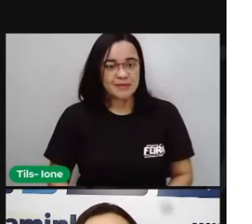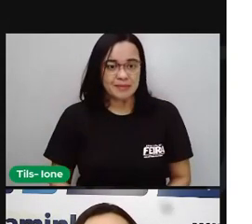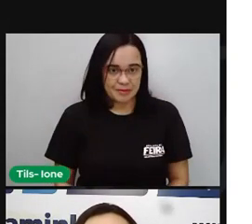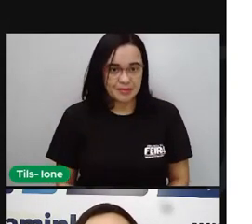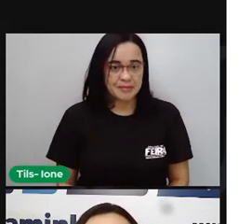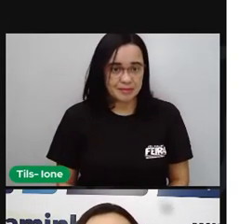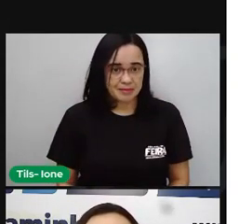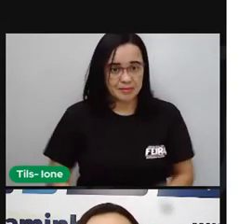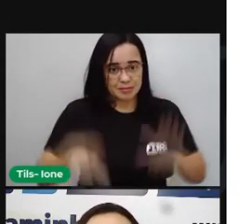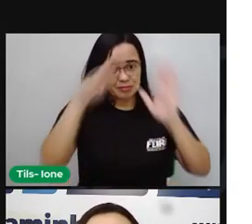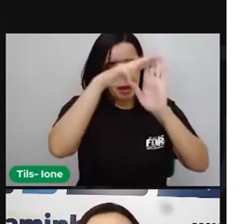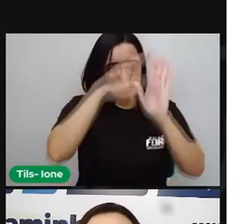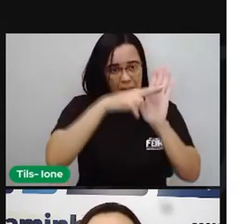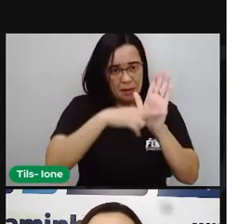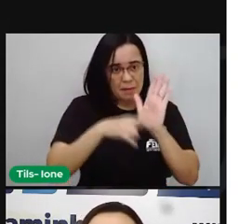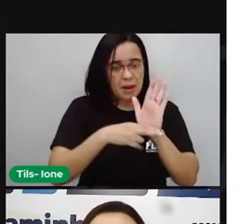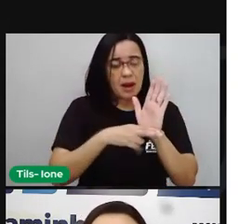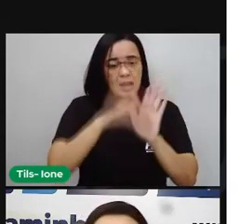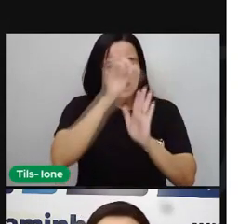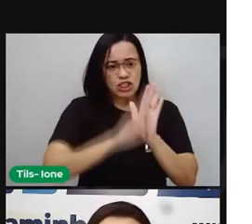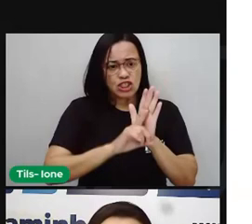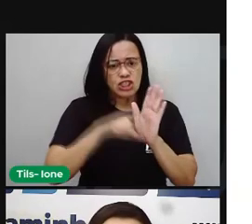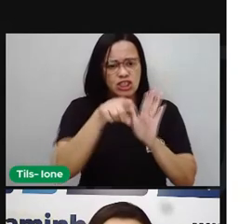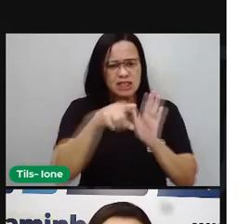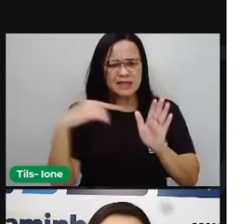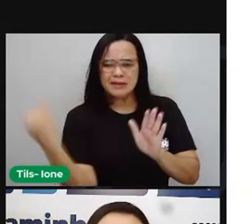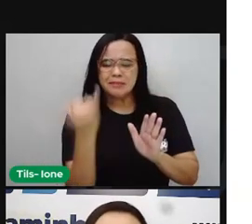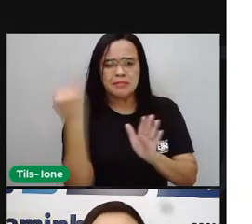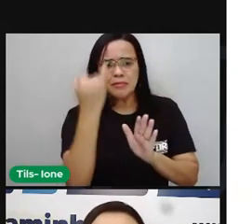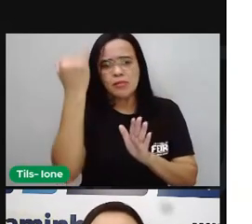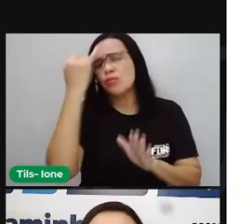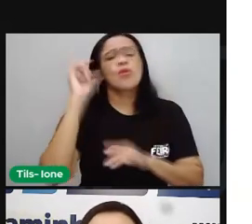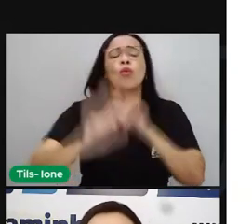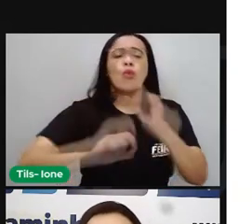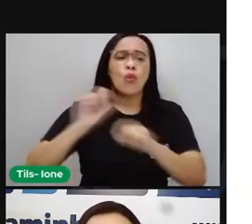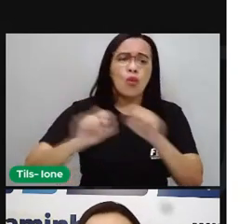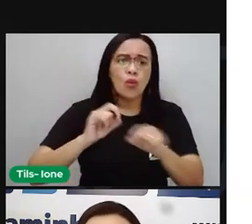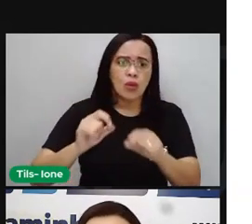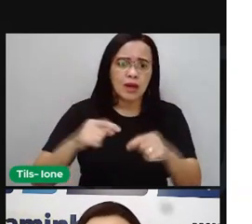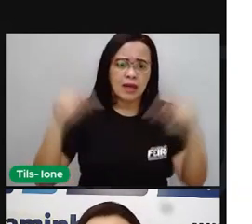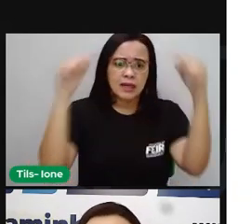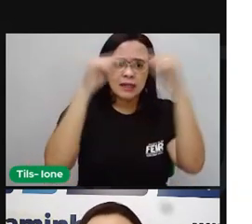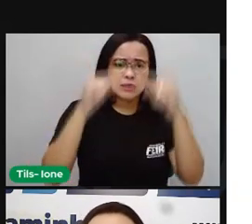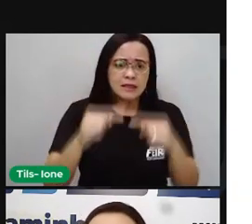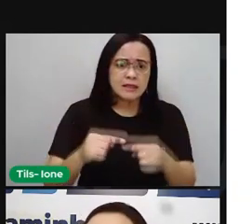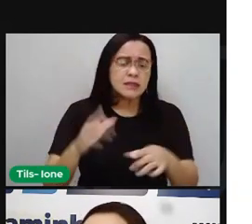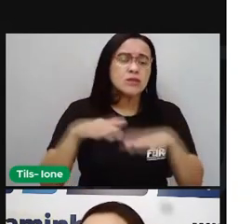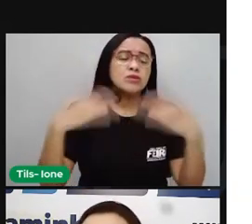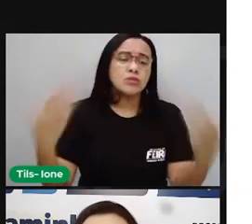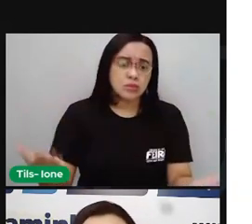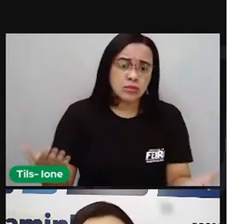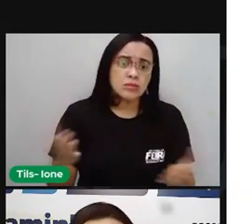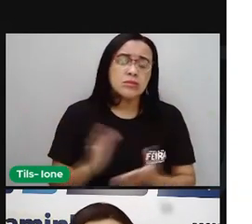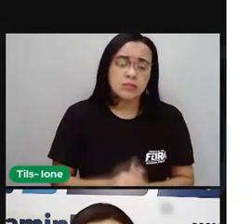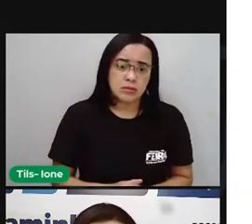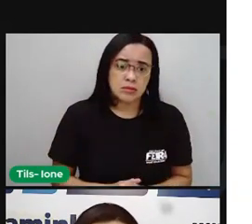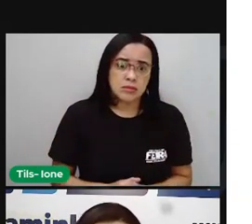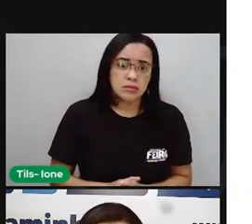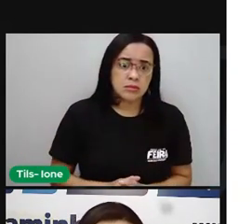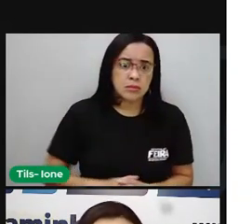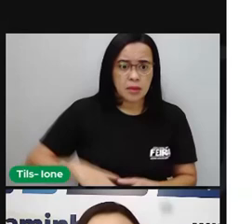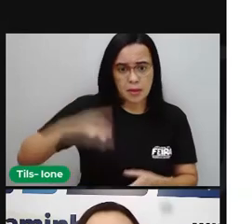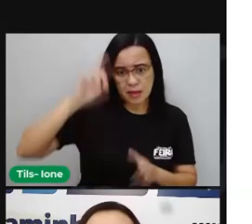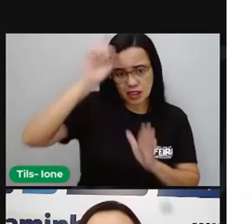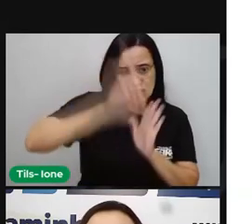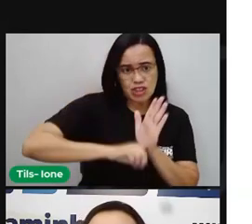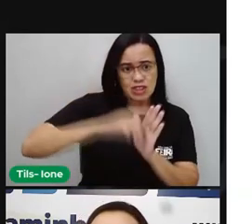E aí, existem alguns direitos fundamentais, que estão associados aí aos direitos que qualquer cidadão